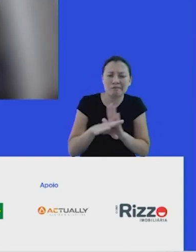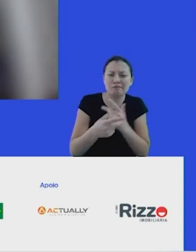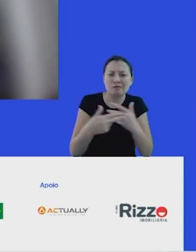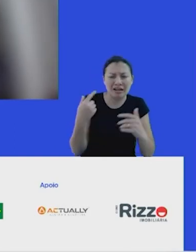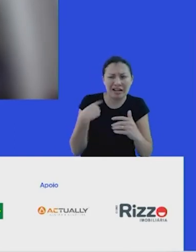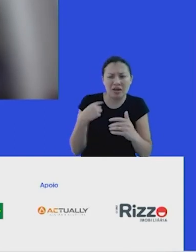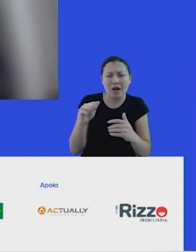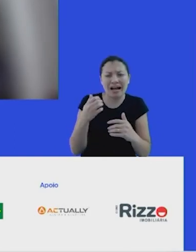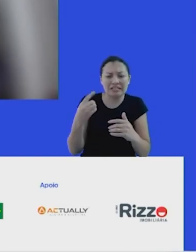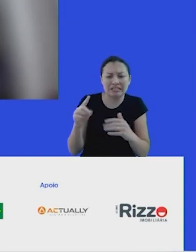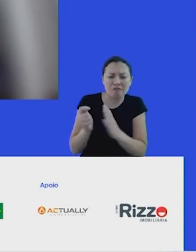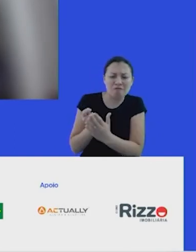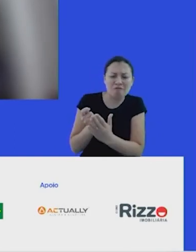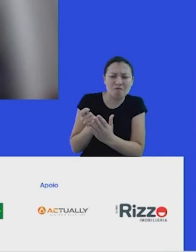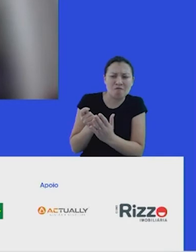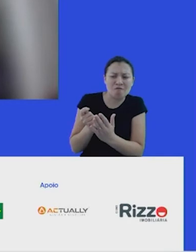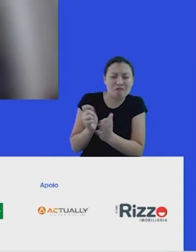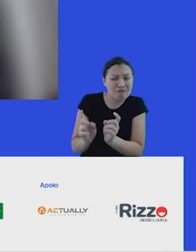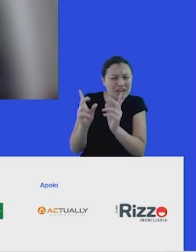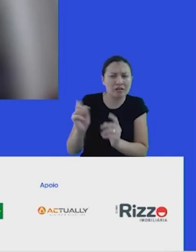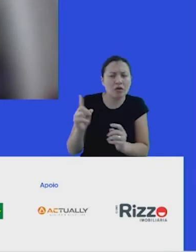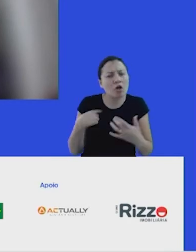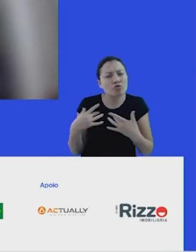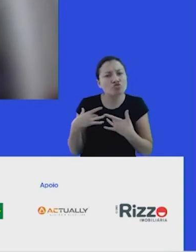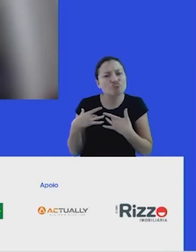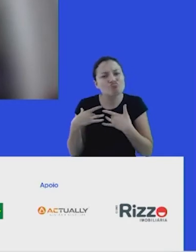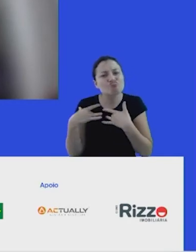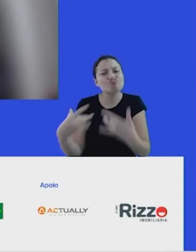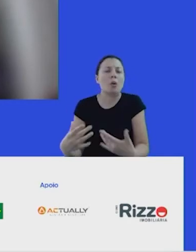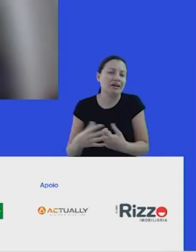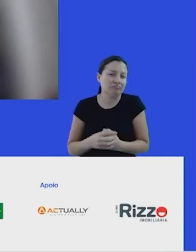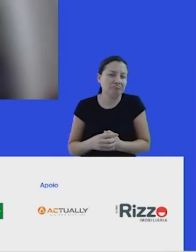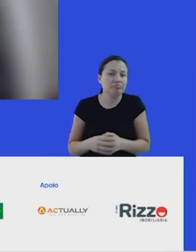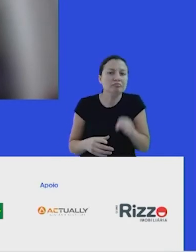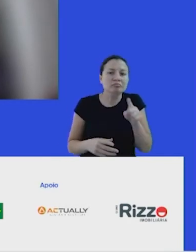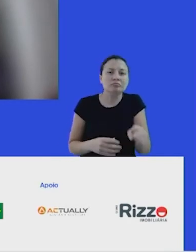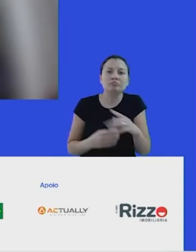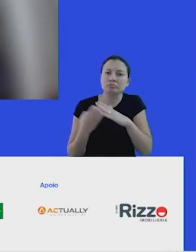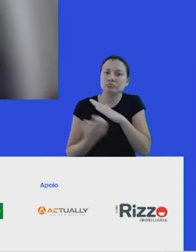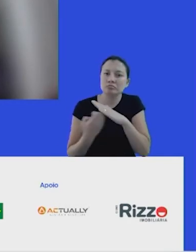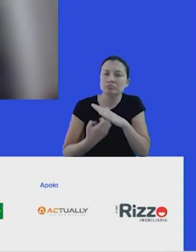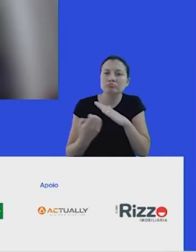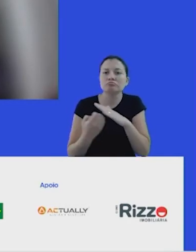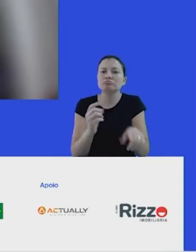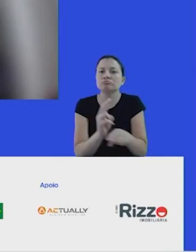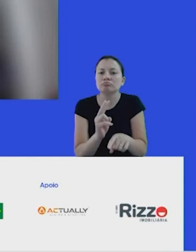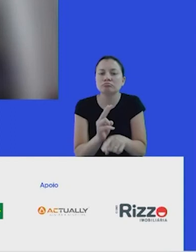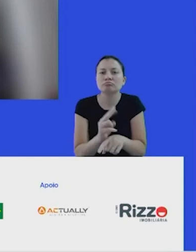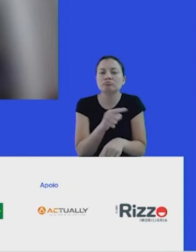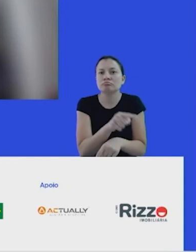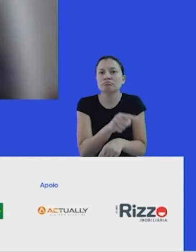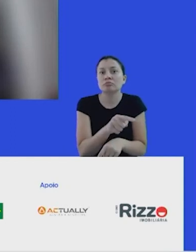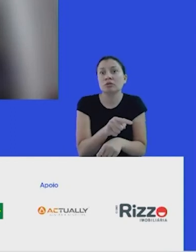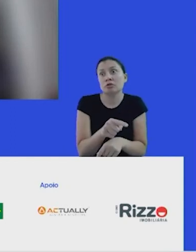tive minhas necessidades cobertas, eu vou doar a governança dessa empresa a ONGs, fundos que invistam só